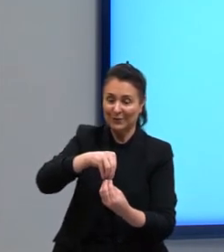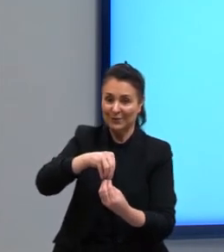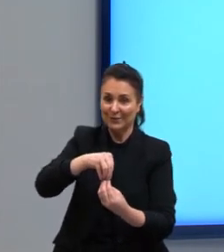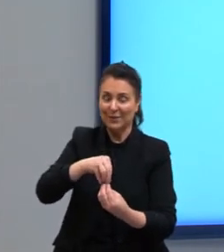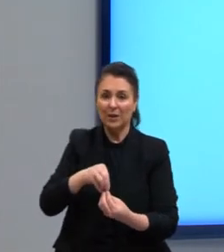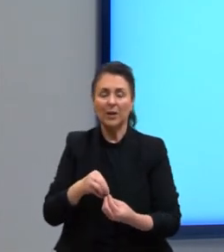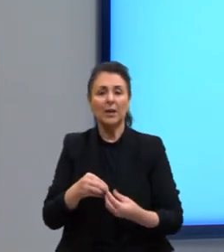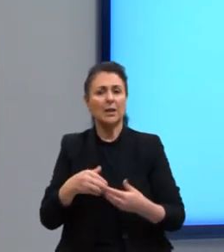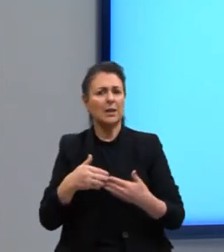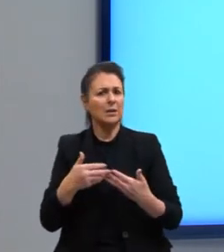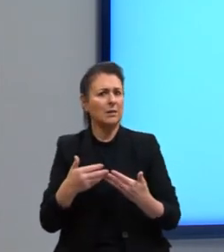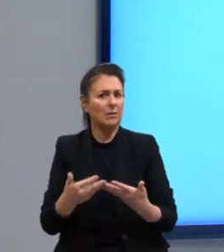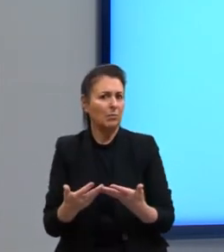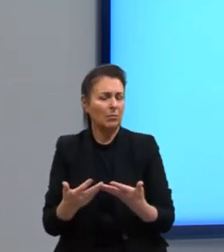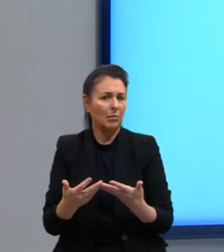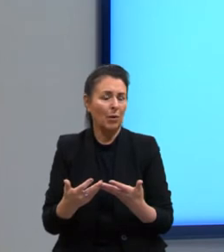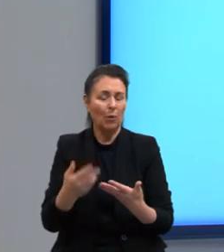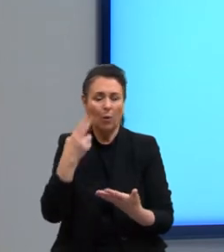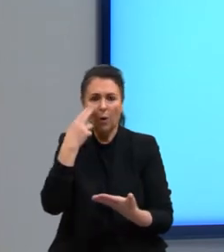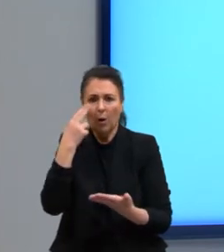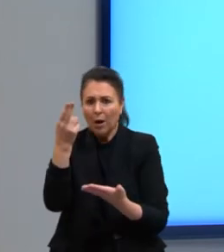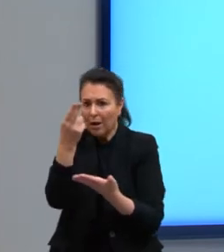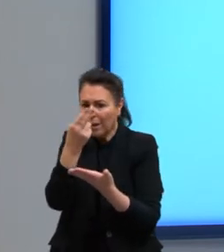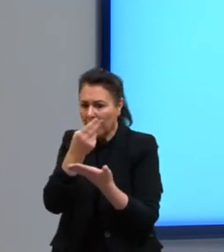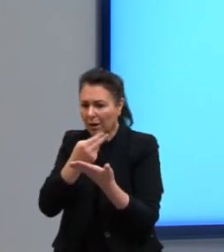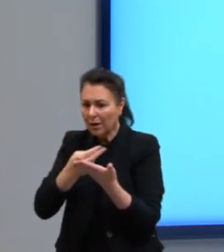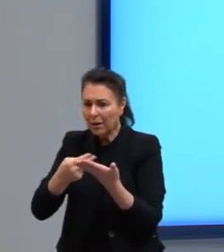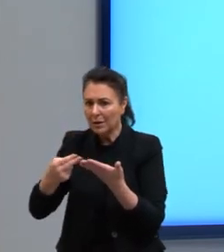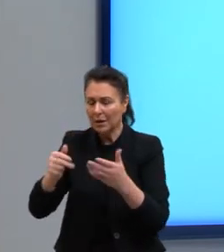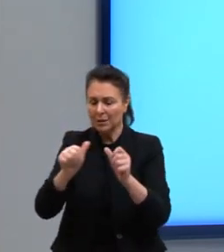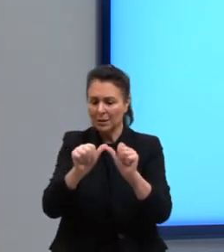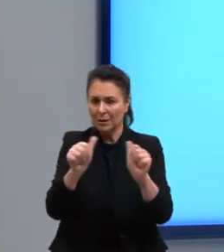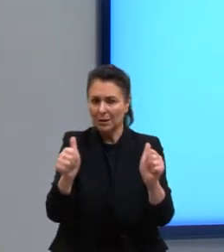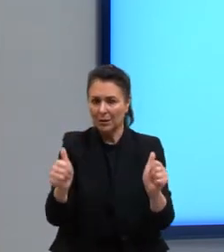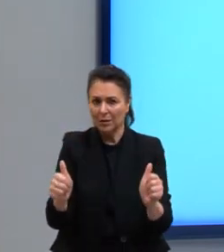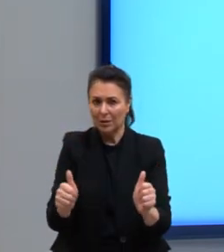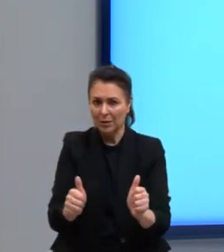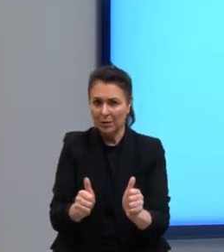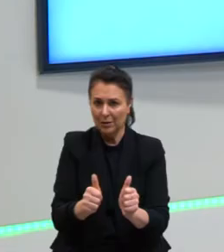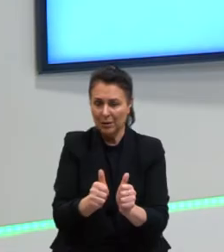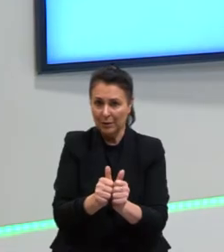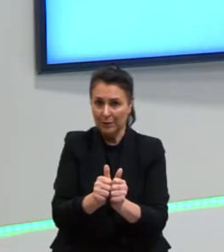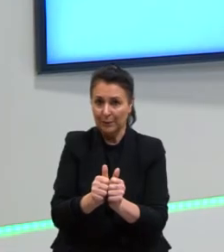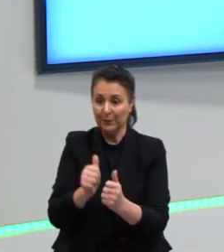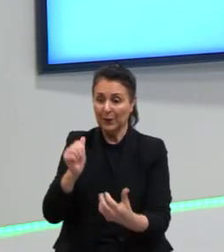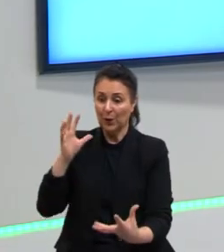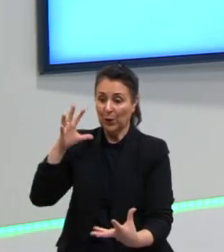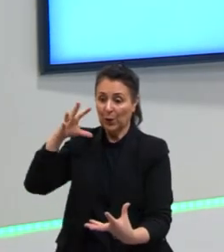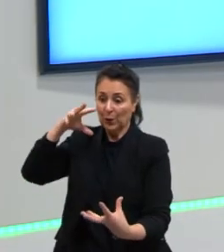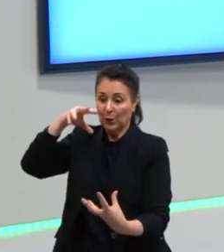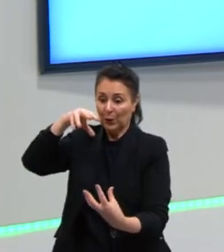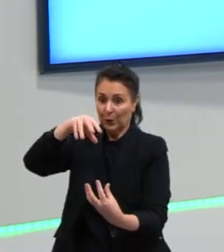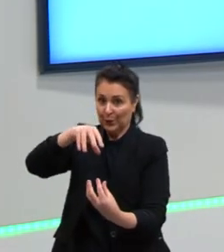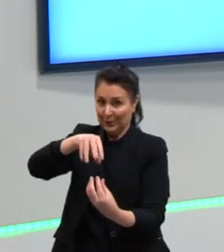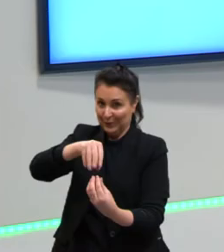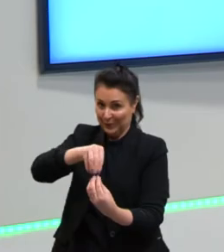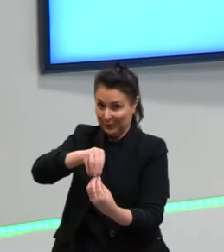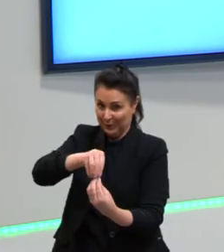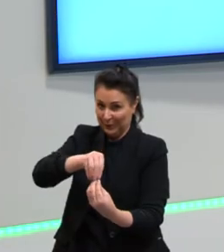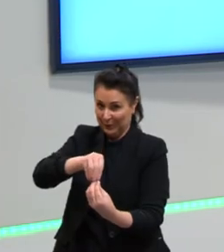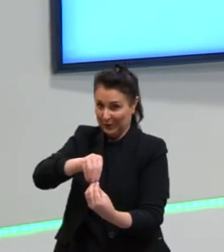Bom, considerando essa figura aqui, a faixa do microespectro, que é essa faixa aqui,